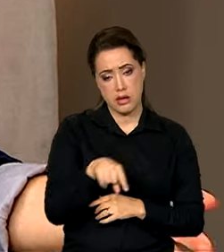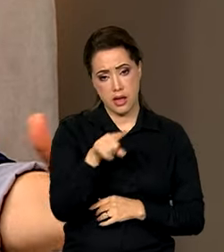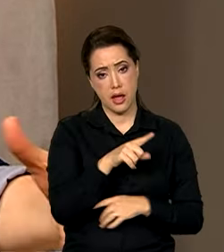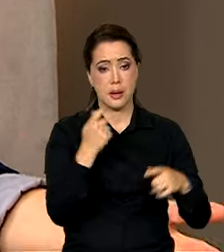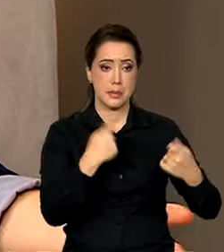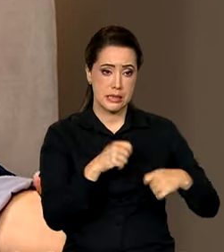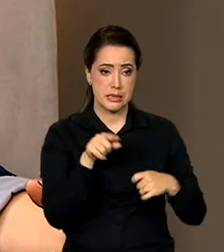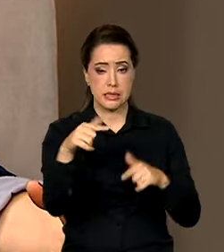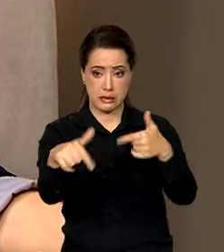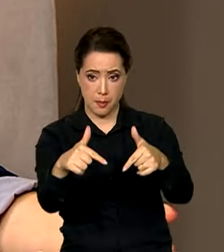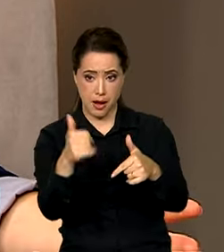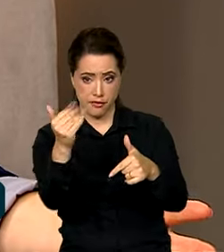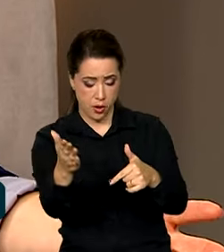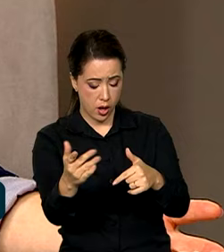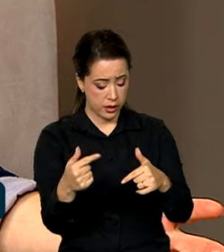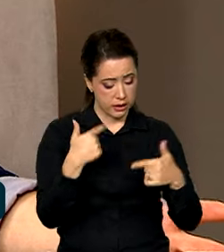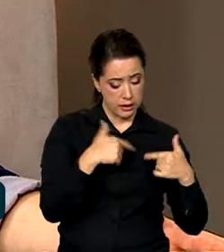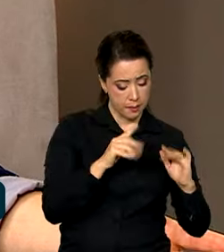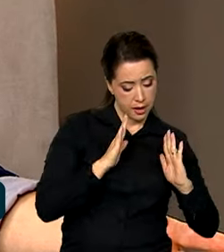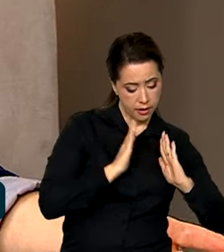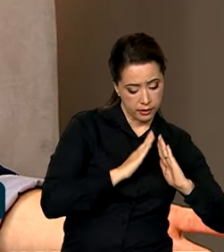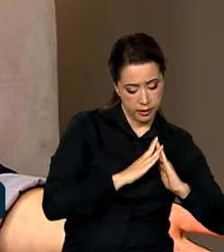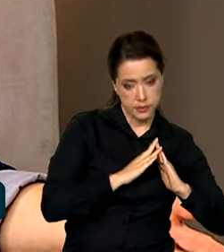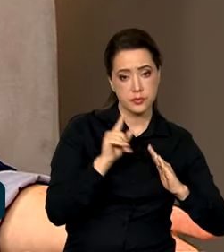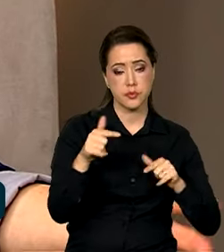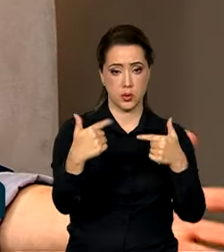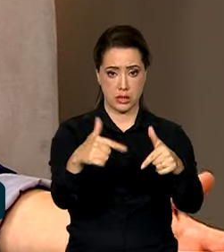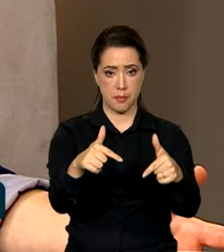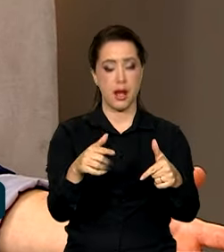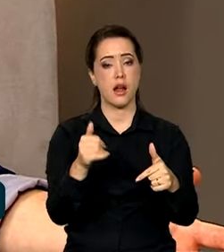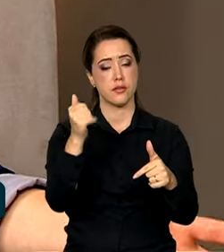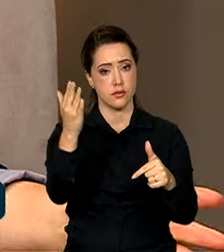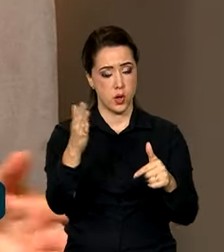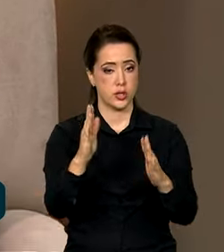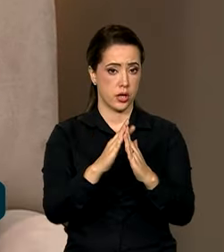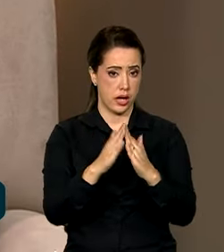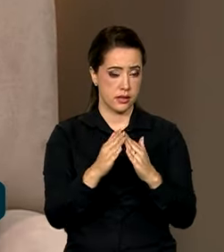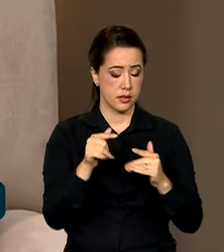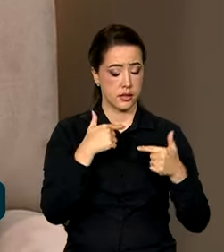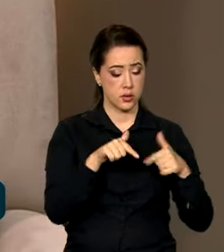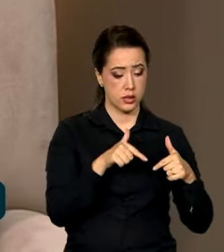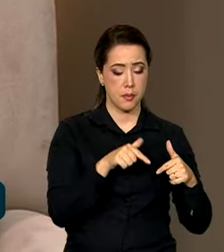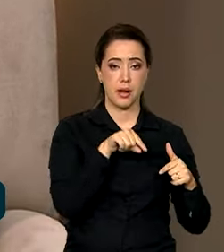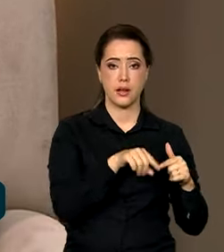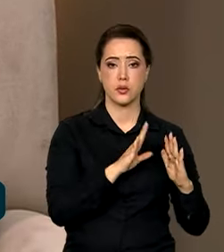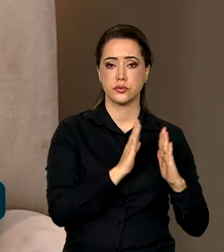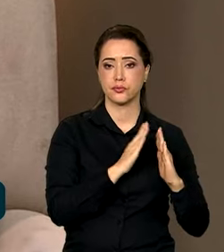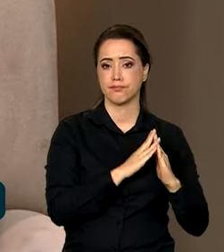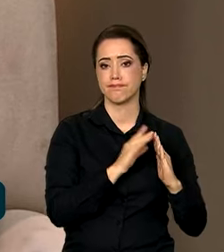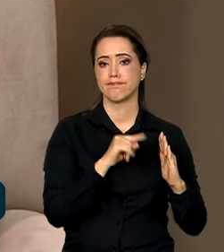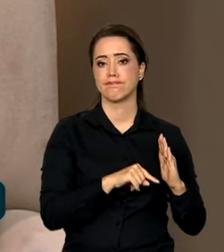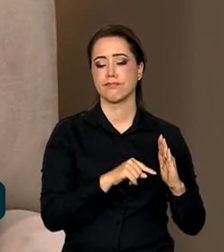tem que conciliar o trabalho produtivo, que é o trabalho fora de casa, e o trabalho reprodutivo, que é o